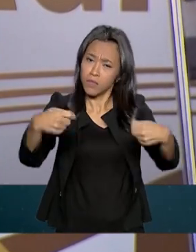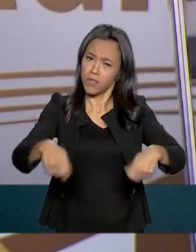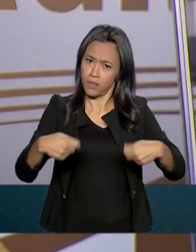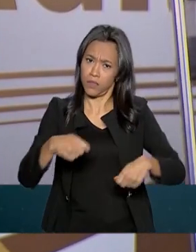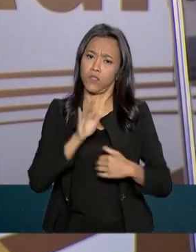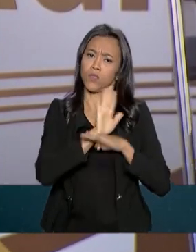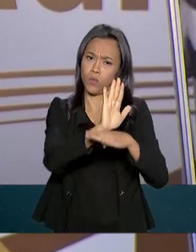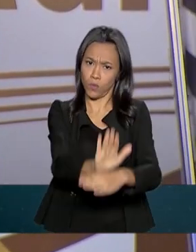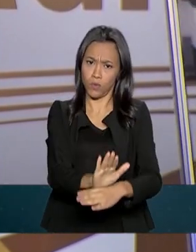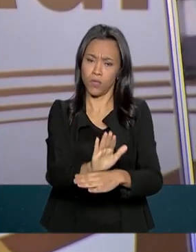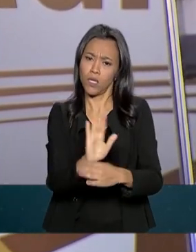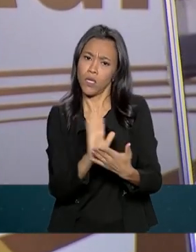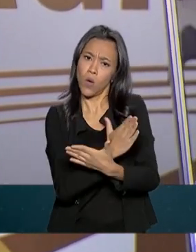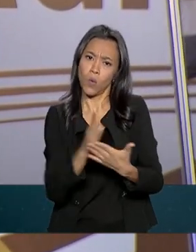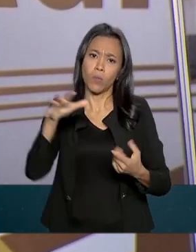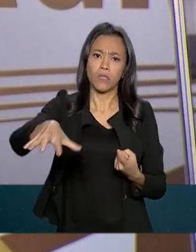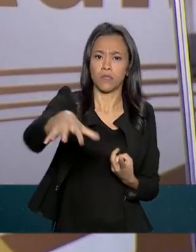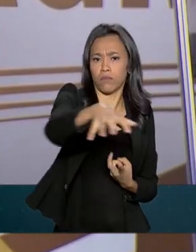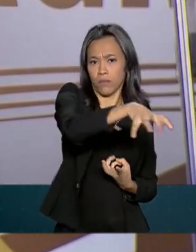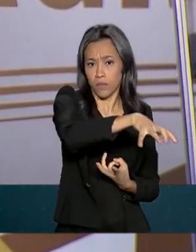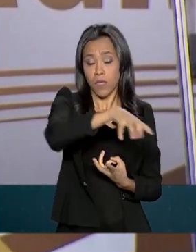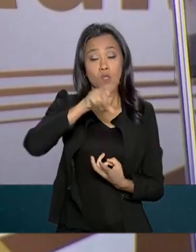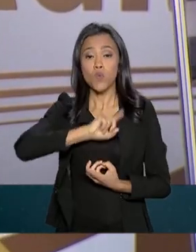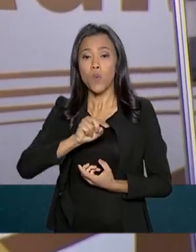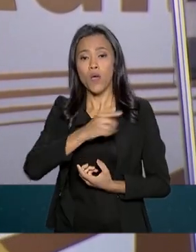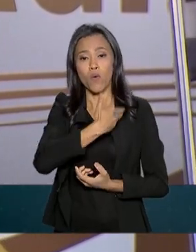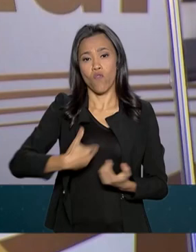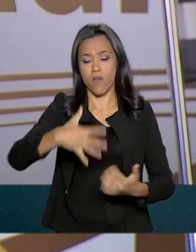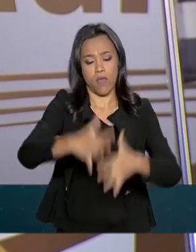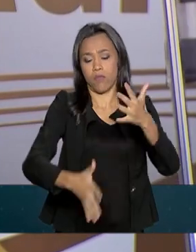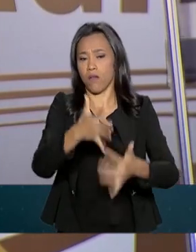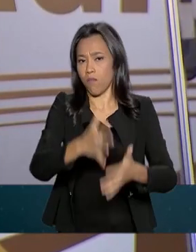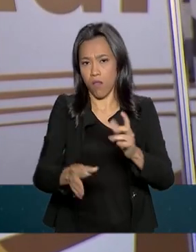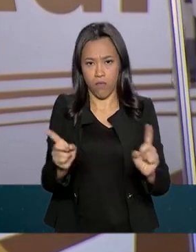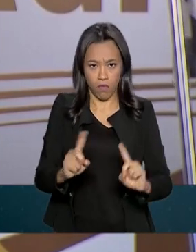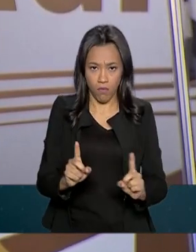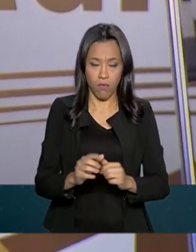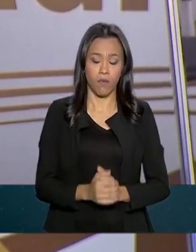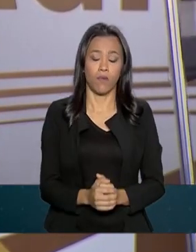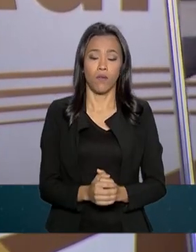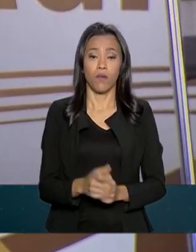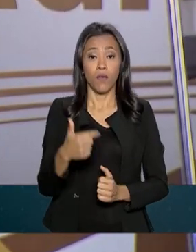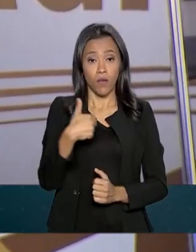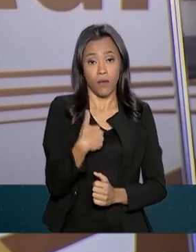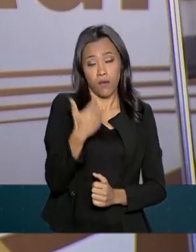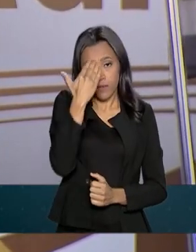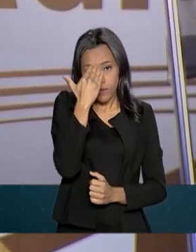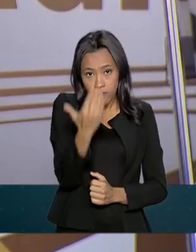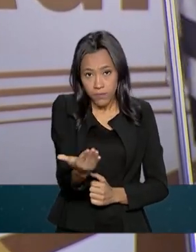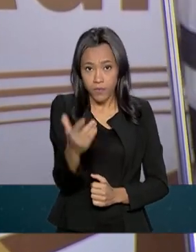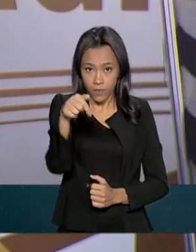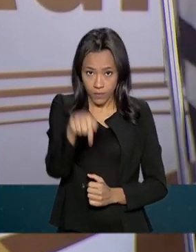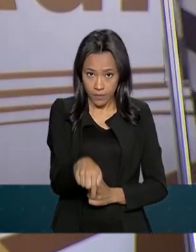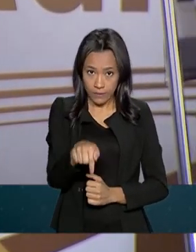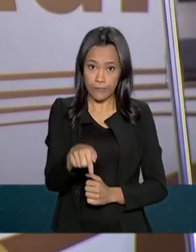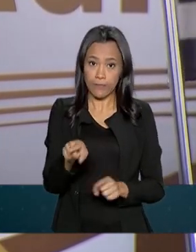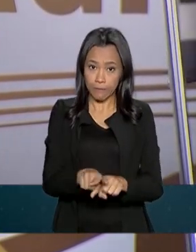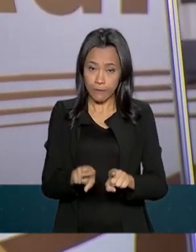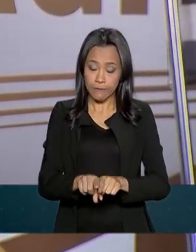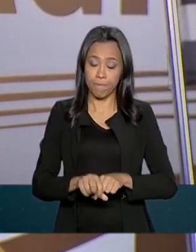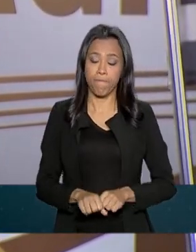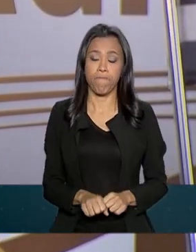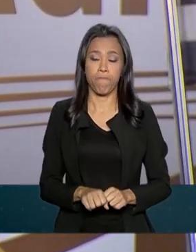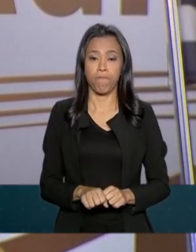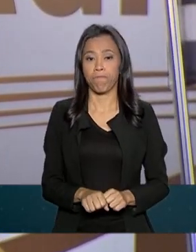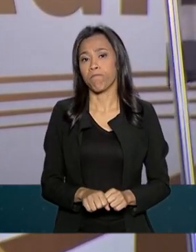não apenas que o Estado nos atrapalhe. Vocês têm ajuda. Agradeço aqui o nosso prezado